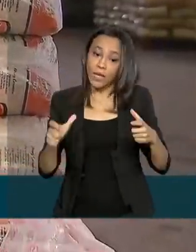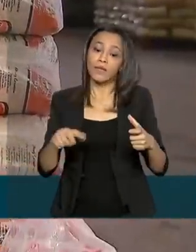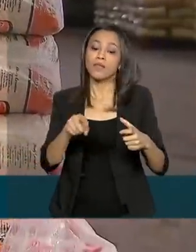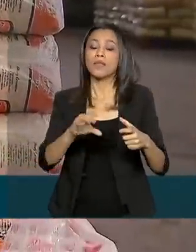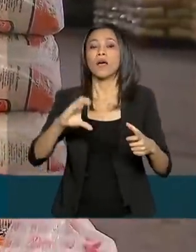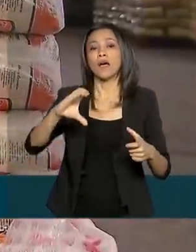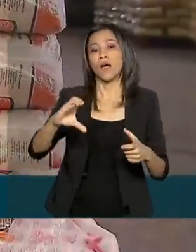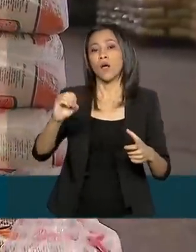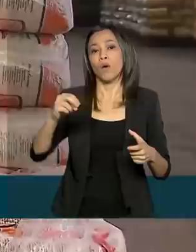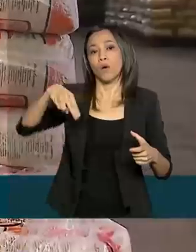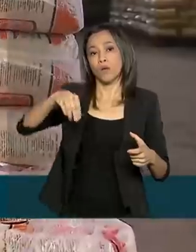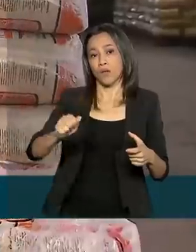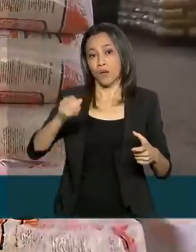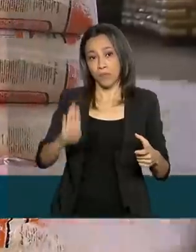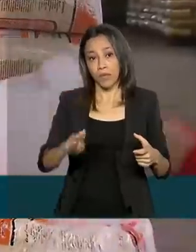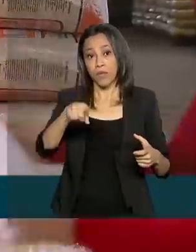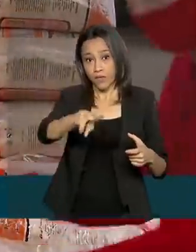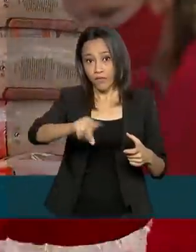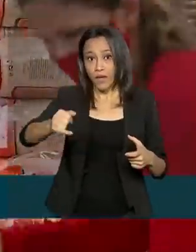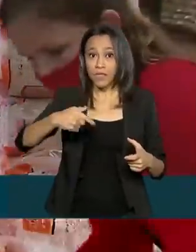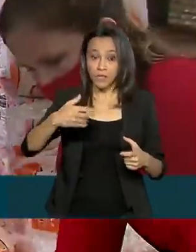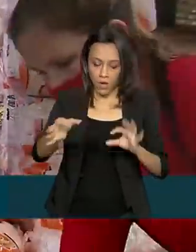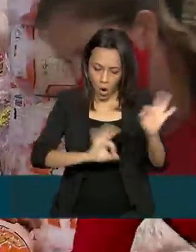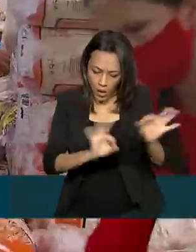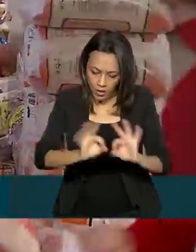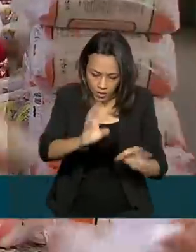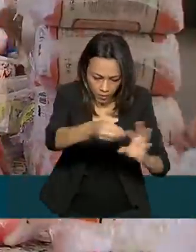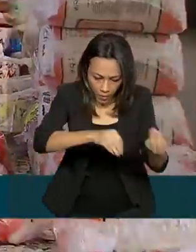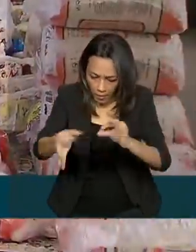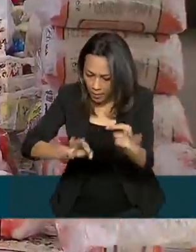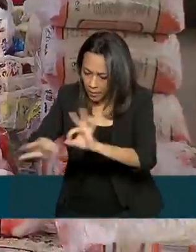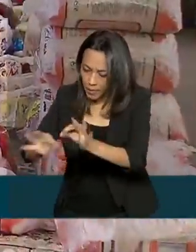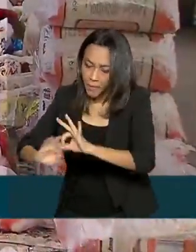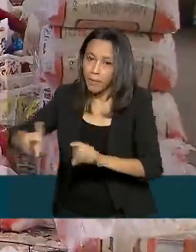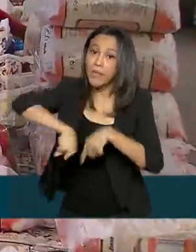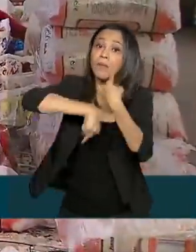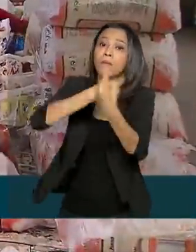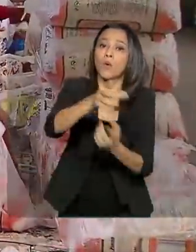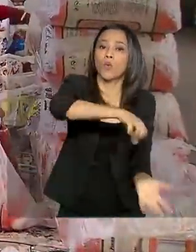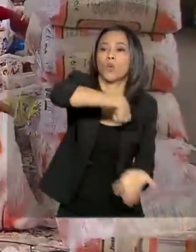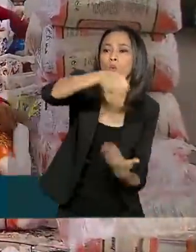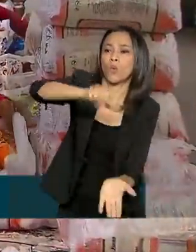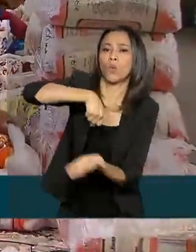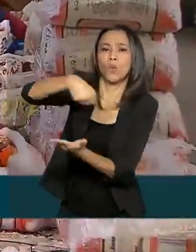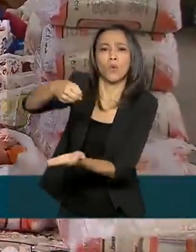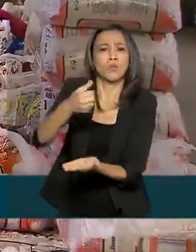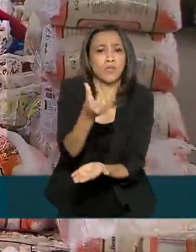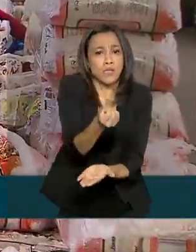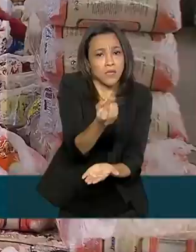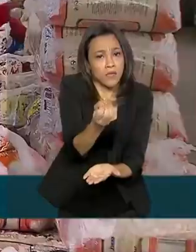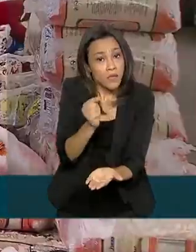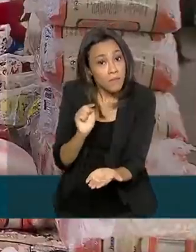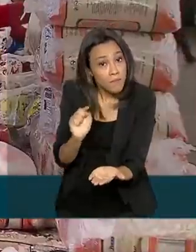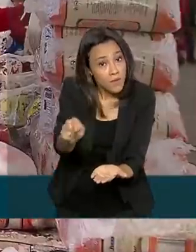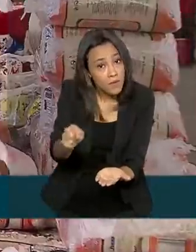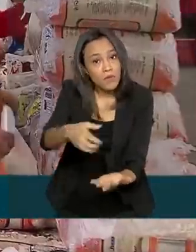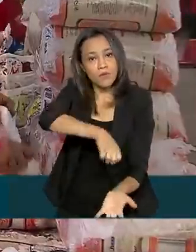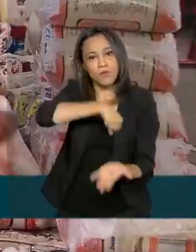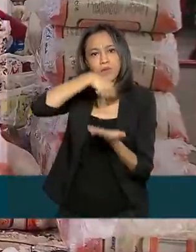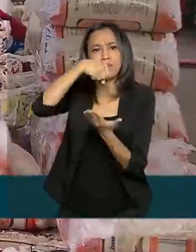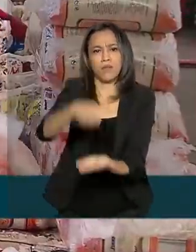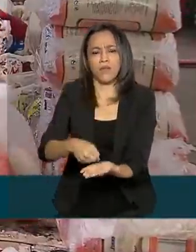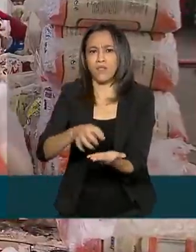sendo montadas antes de começarem a serem distribuídas. Ao todo serão 60 mil cestas, o equivalente a 1.300